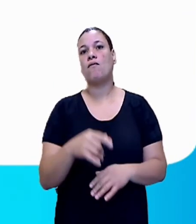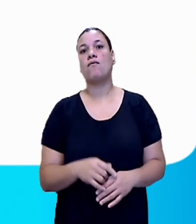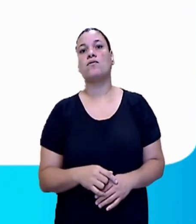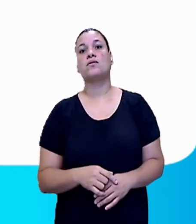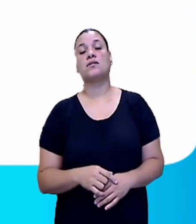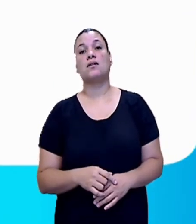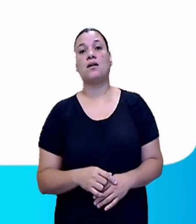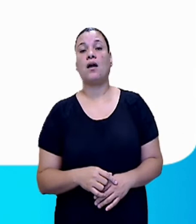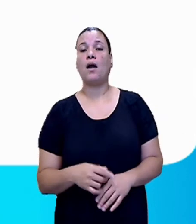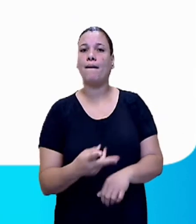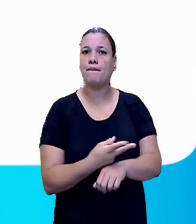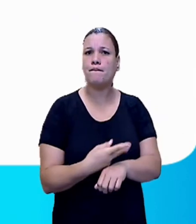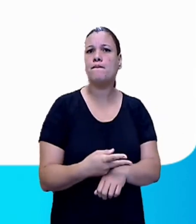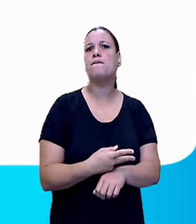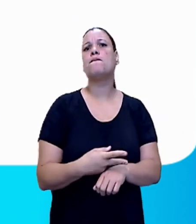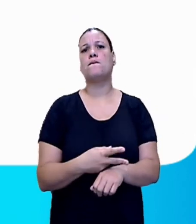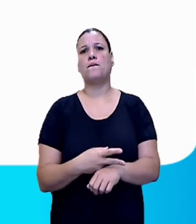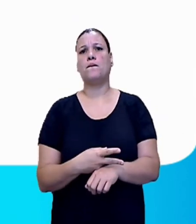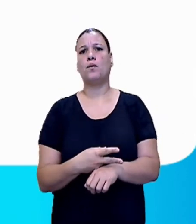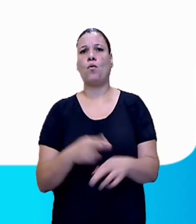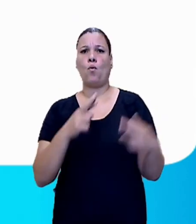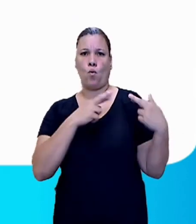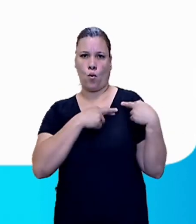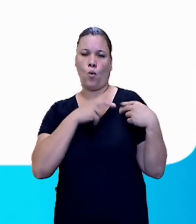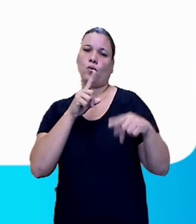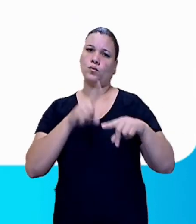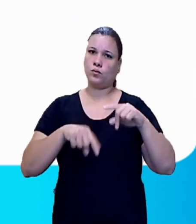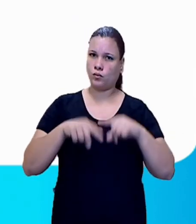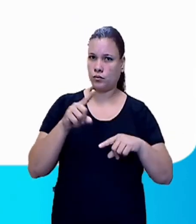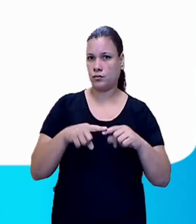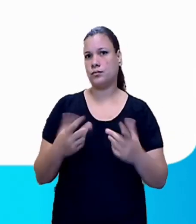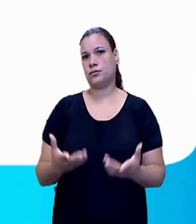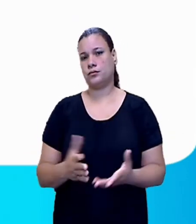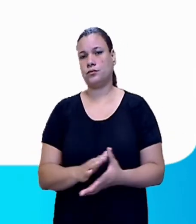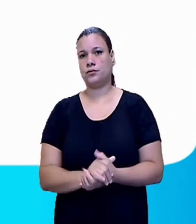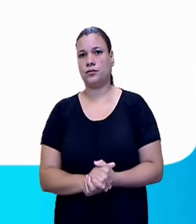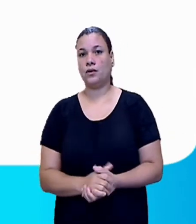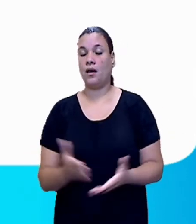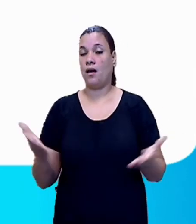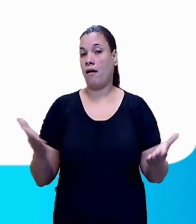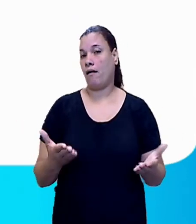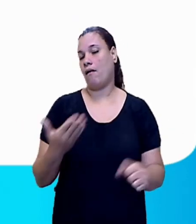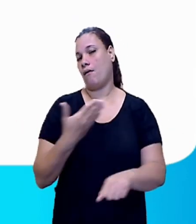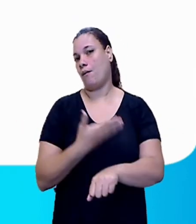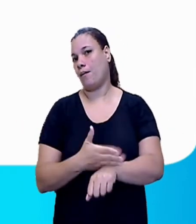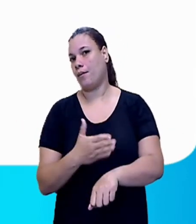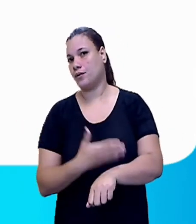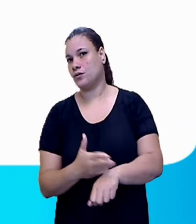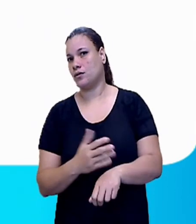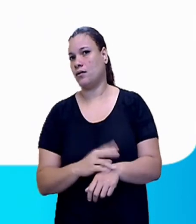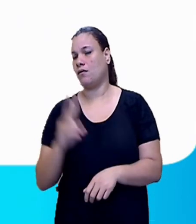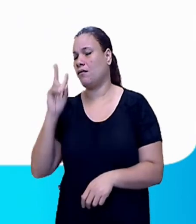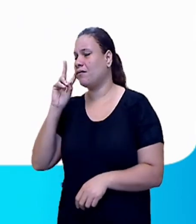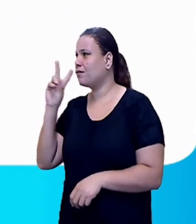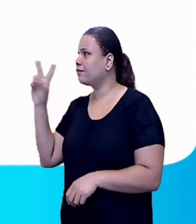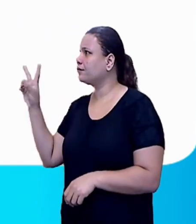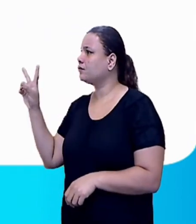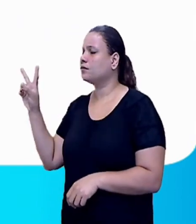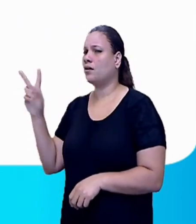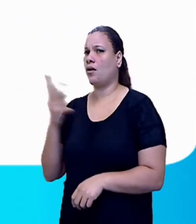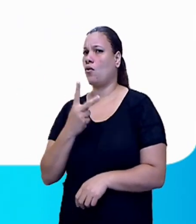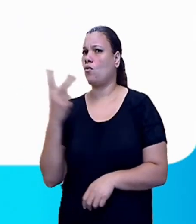E agora é a hora do vamos praticar. Isso, vamos analisar aqui dois anúncios. E aí vamos